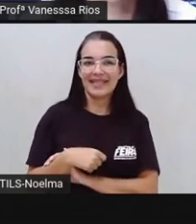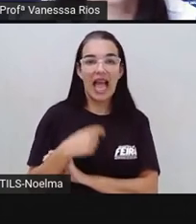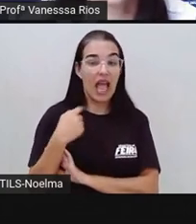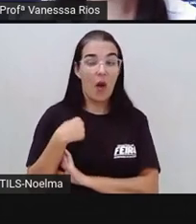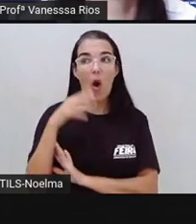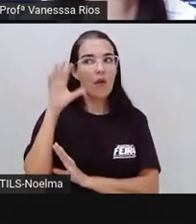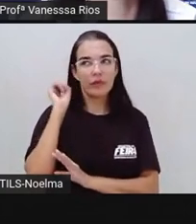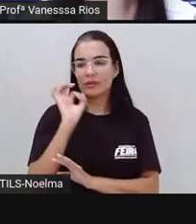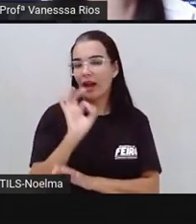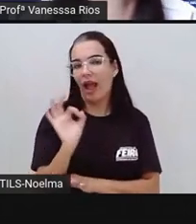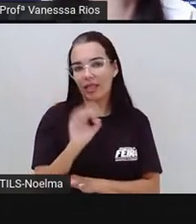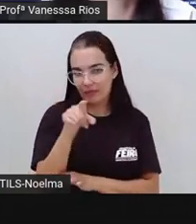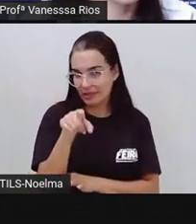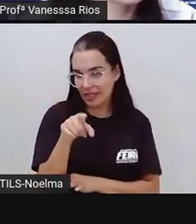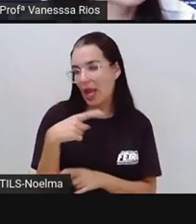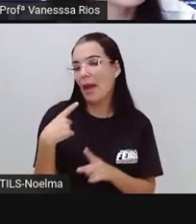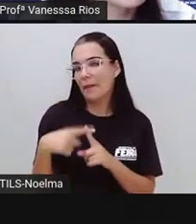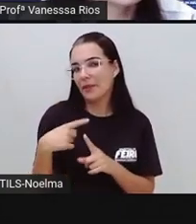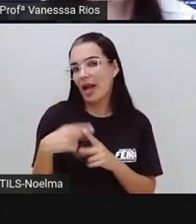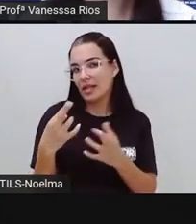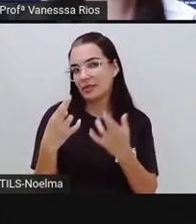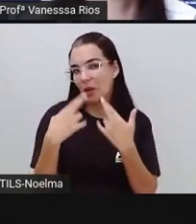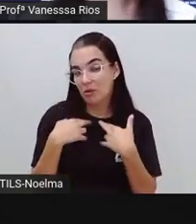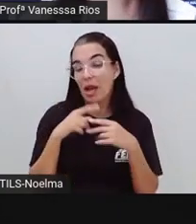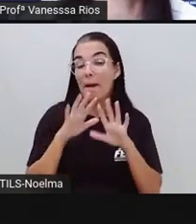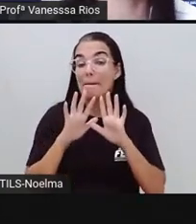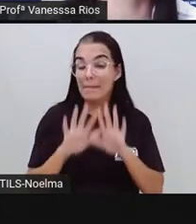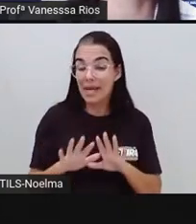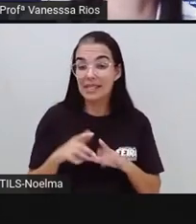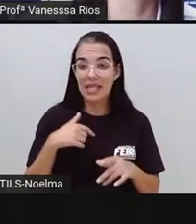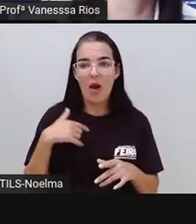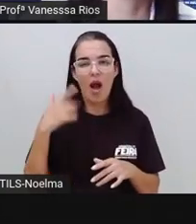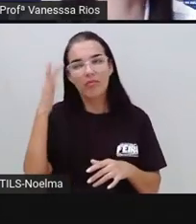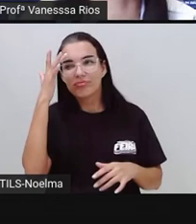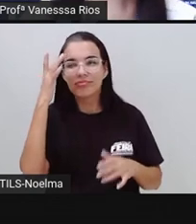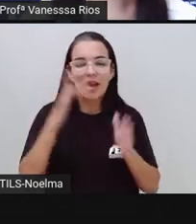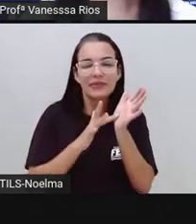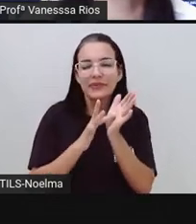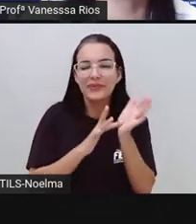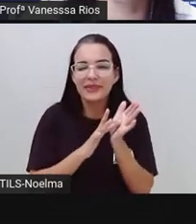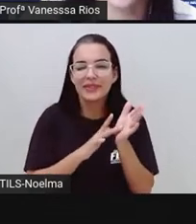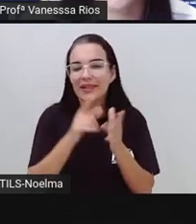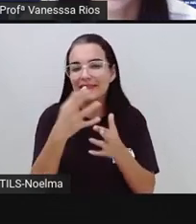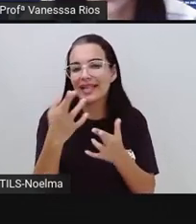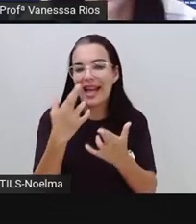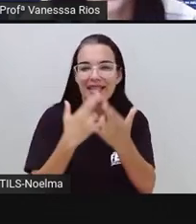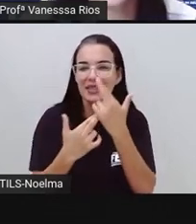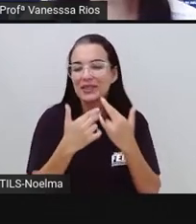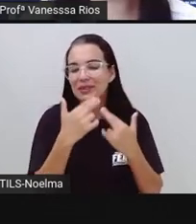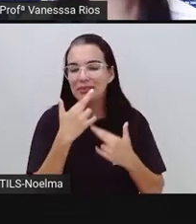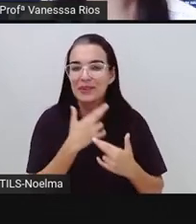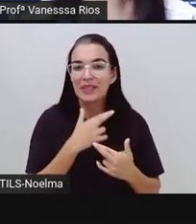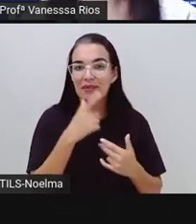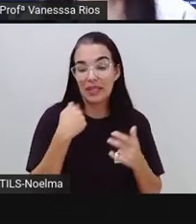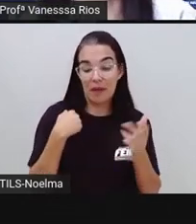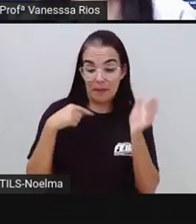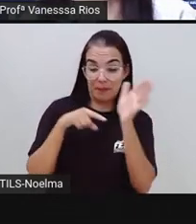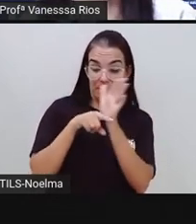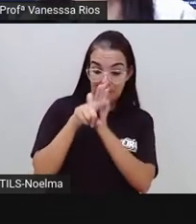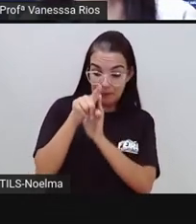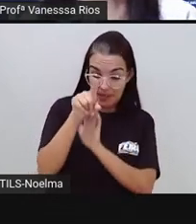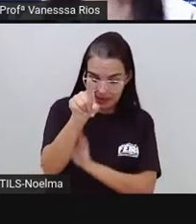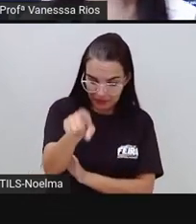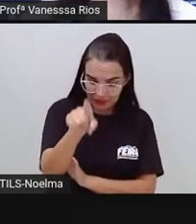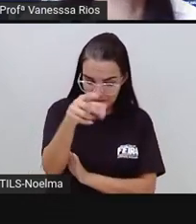ouvindo, é óbvio, né, o que você está respondendo, mas vamos fazer de conta que estamos num diálogo, né, onde a Pró é